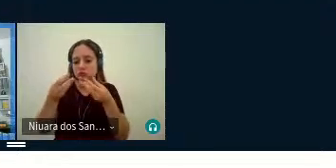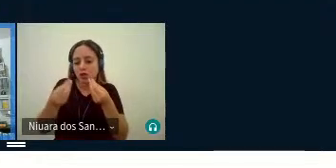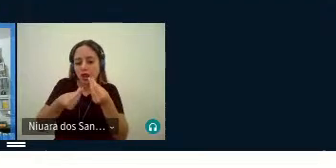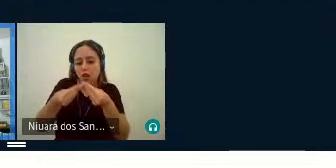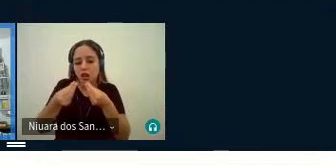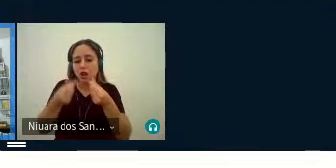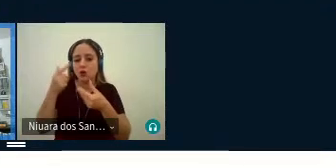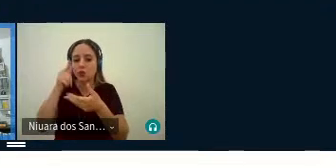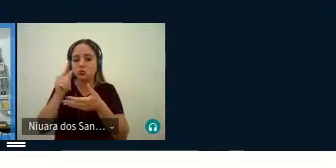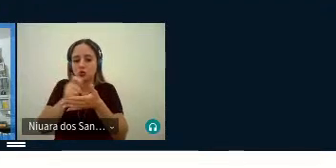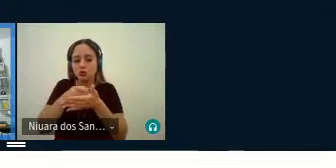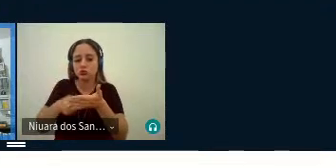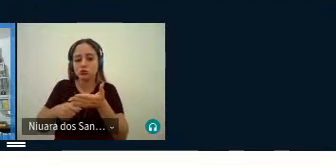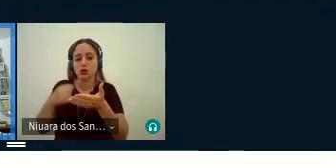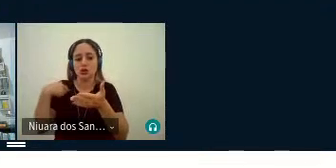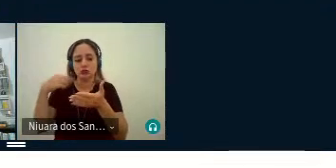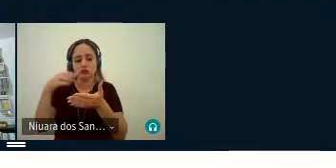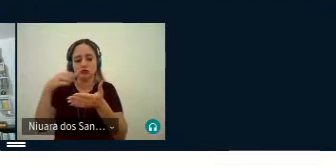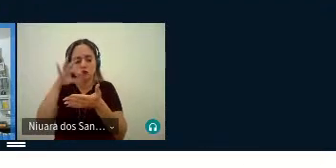Seguindo,